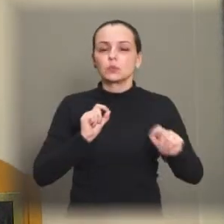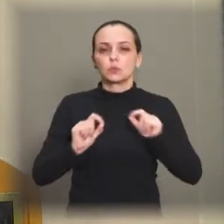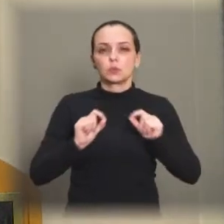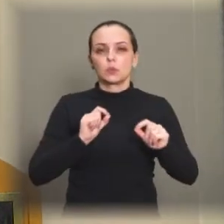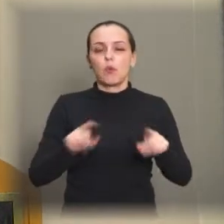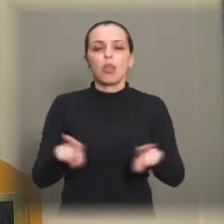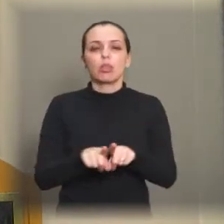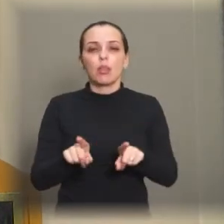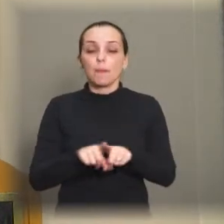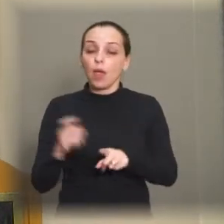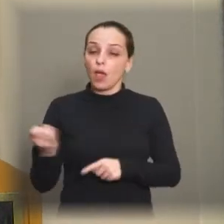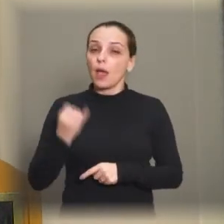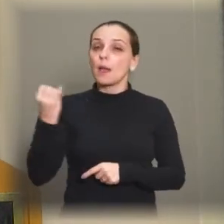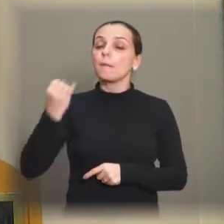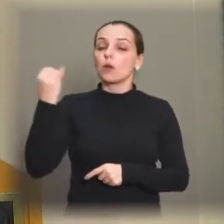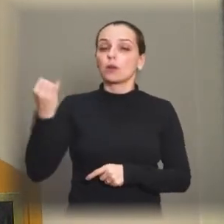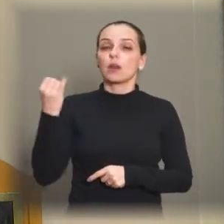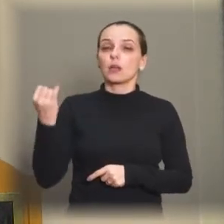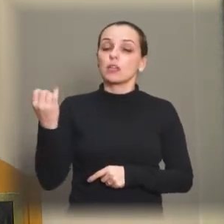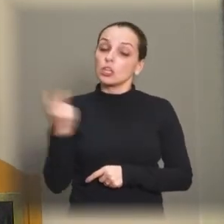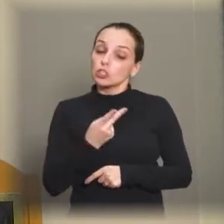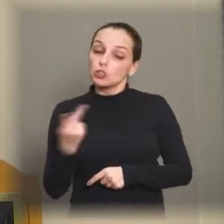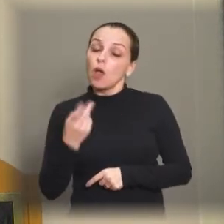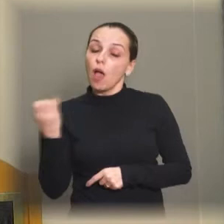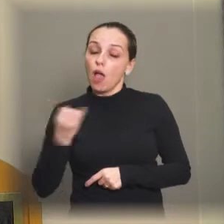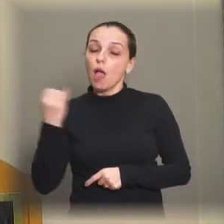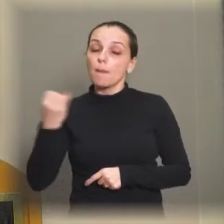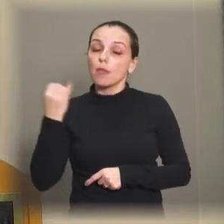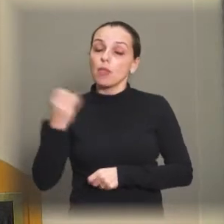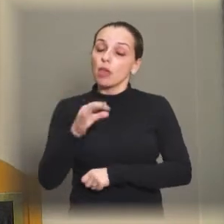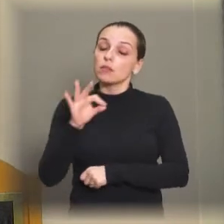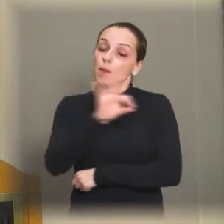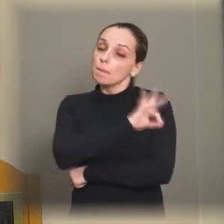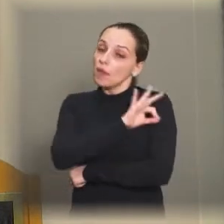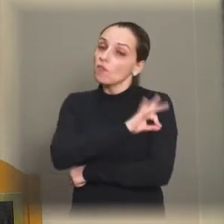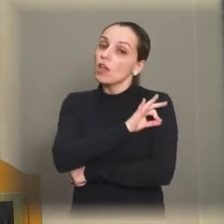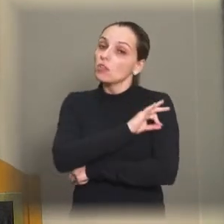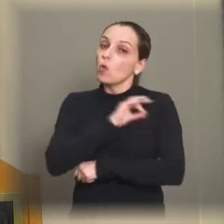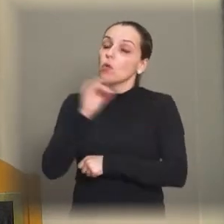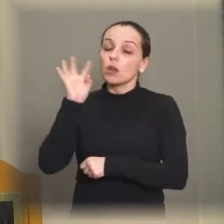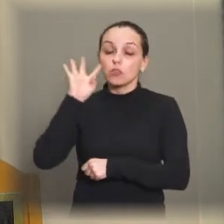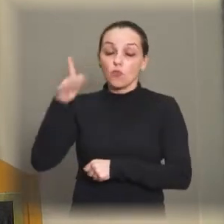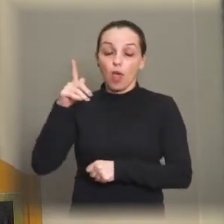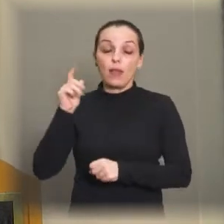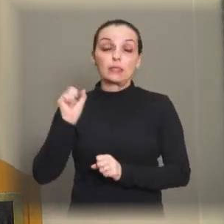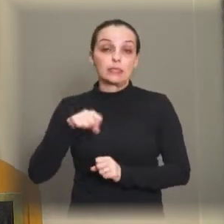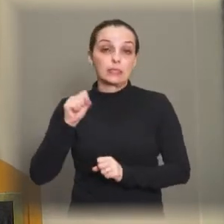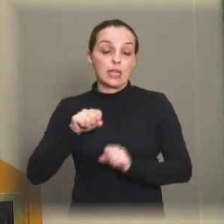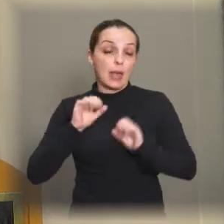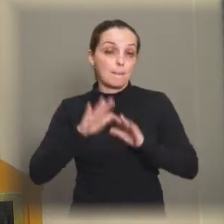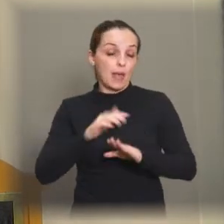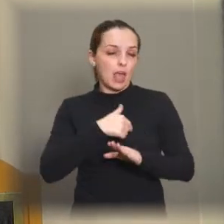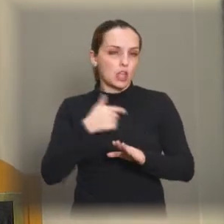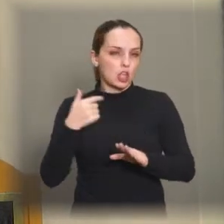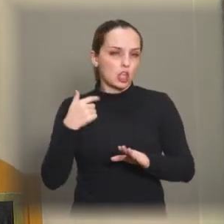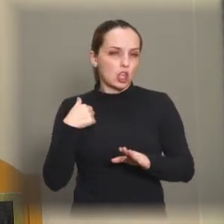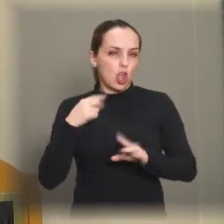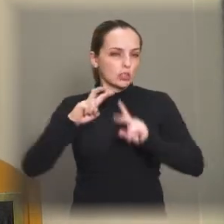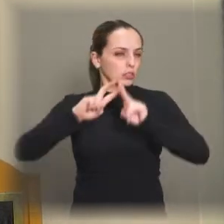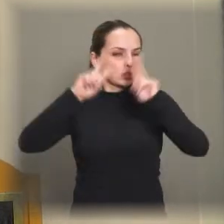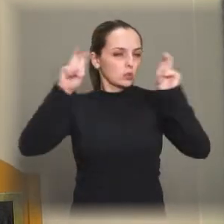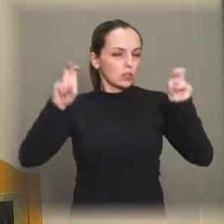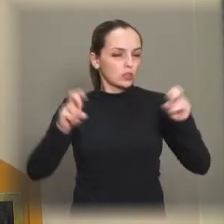também são importantes, cabe à prefeitura fazer, mas daí a gente deixar com que esses